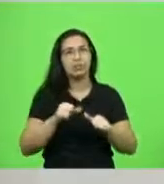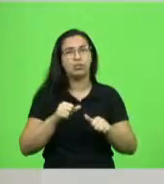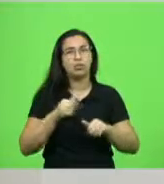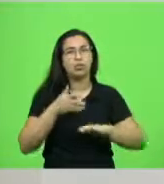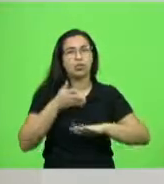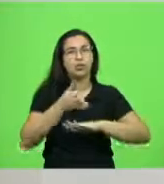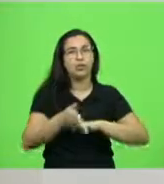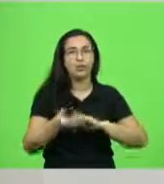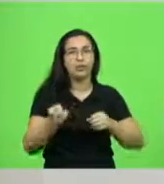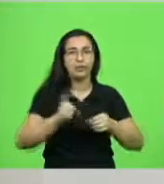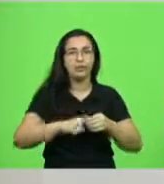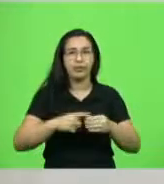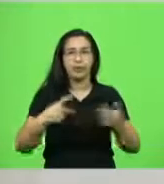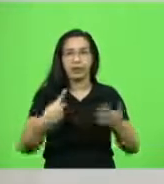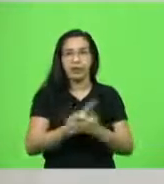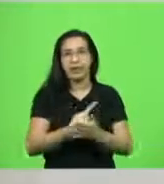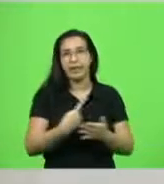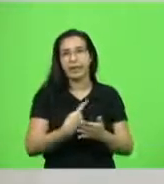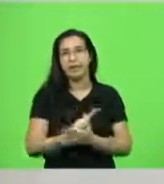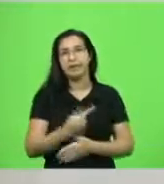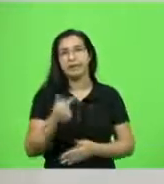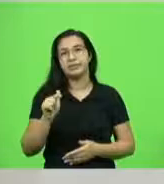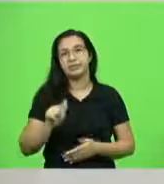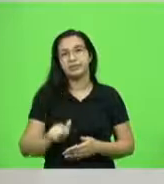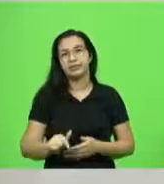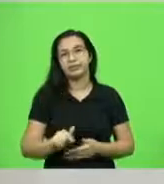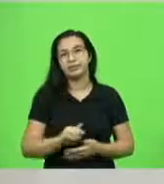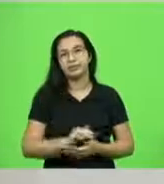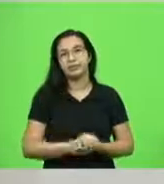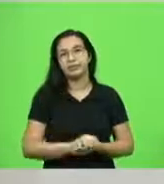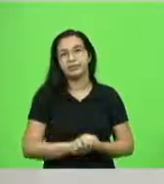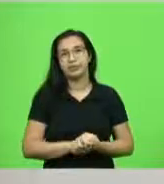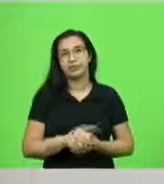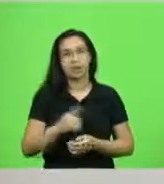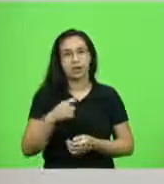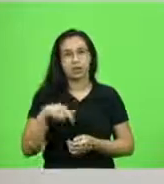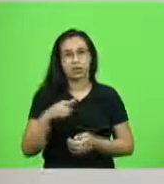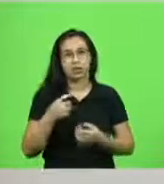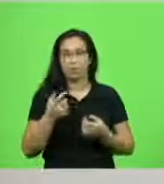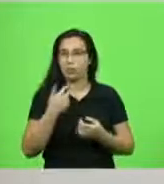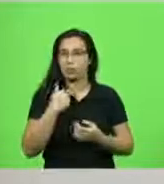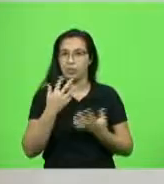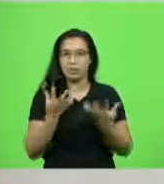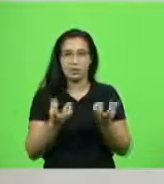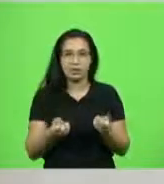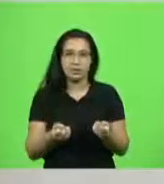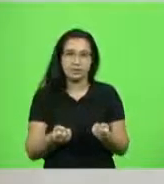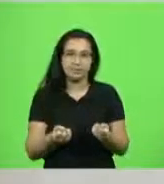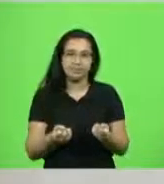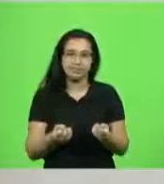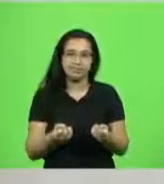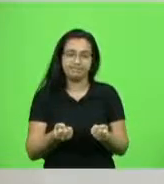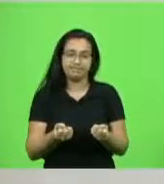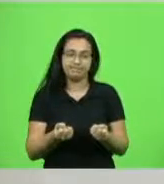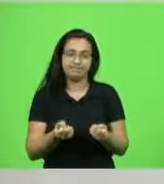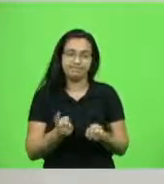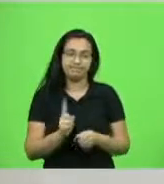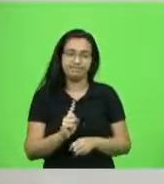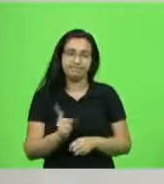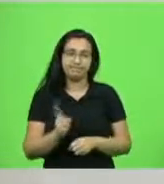barbárie, fazer atrocidades com a sociedade que nós não podemos mais admitir. Então, eu peço